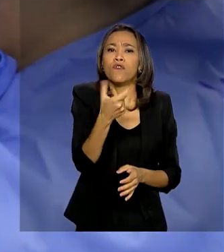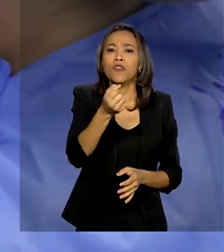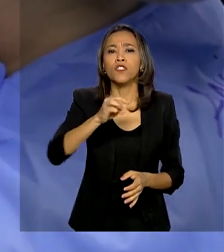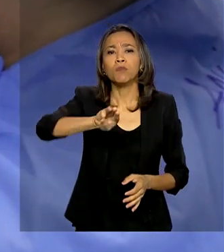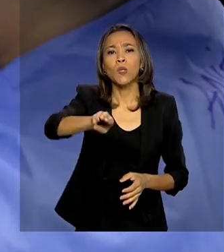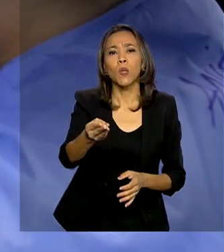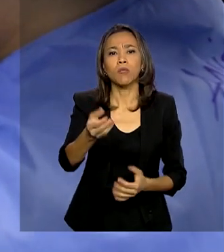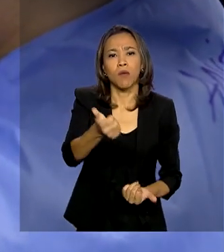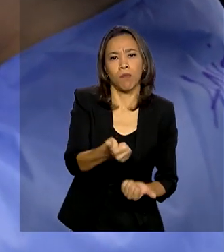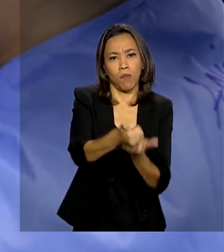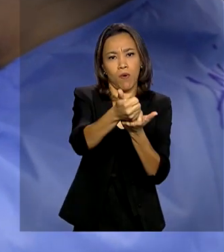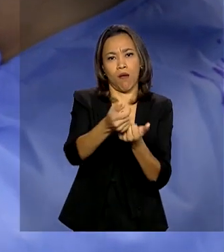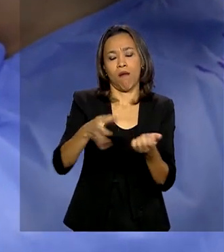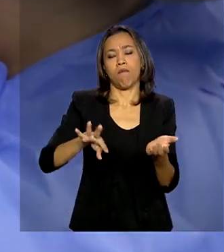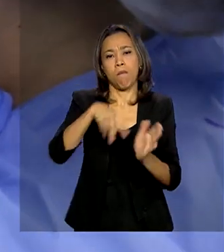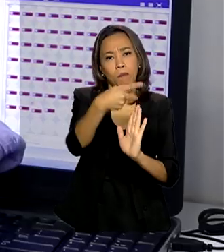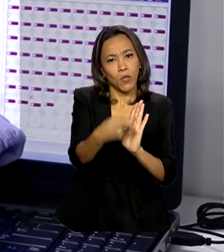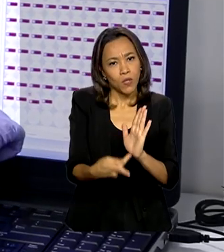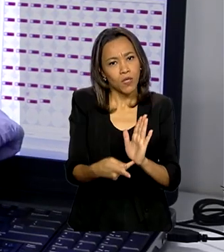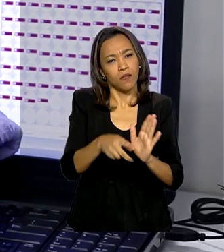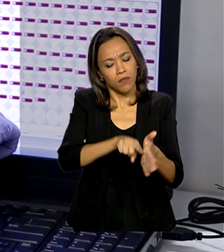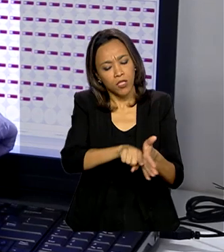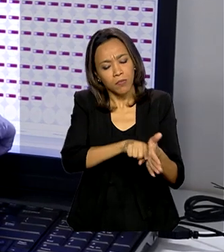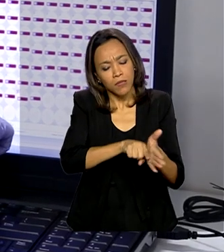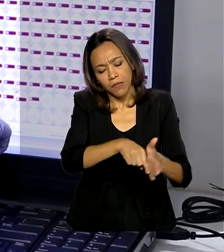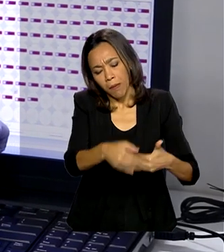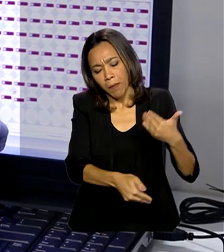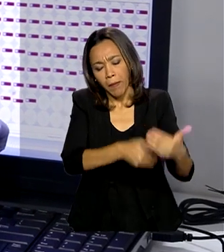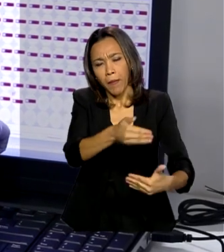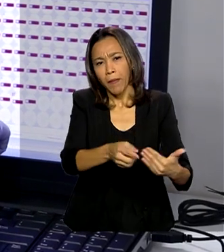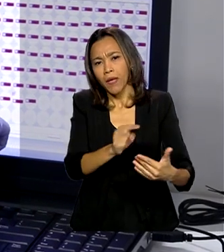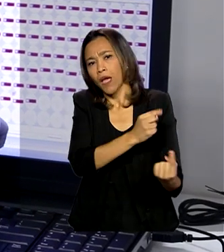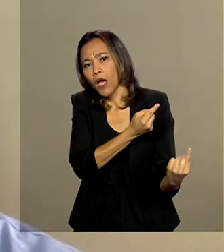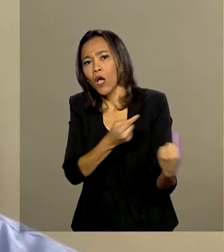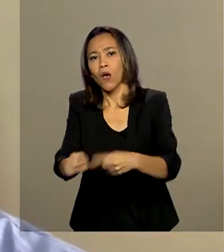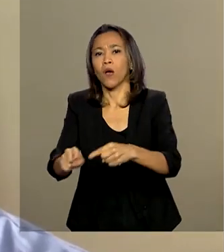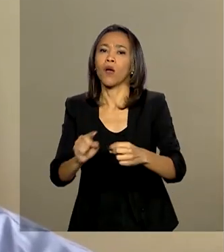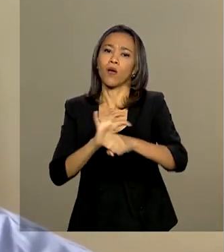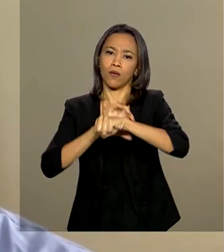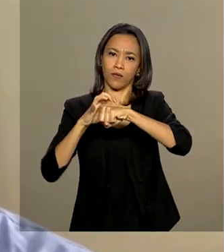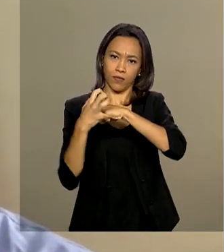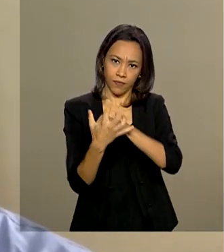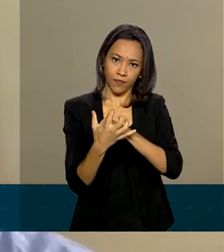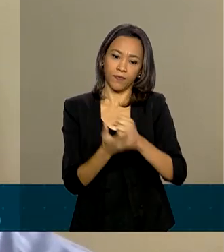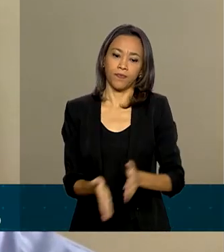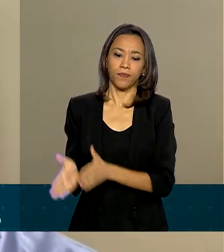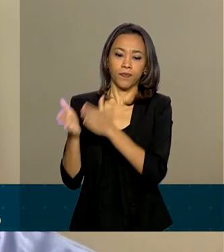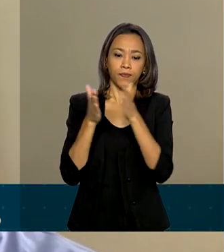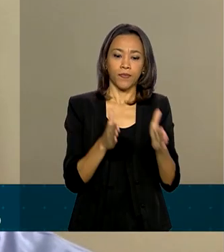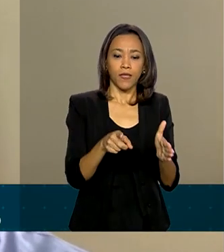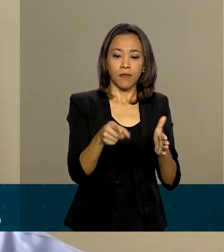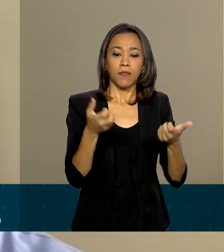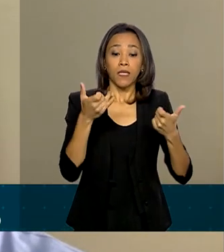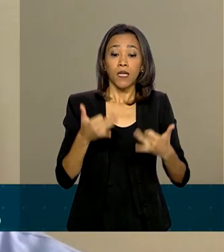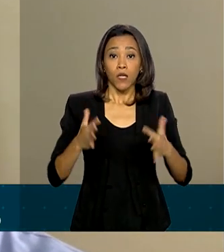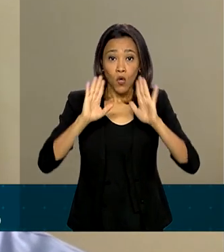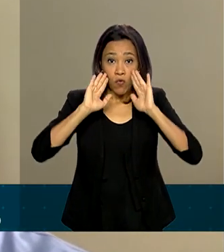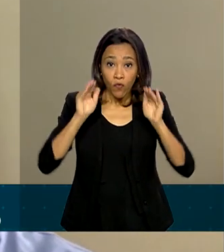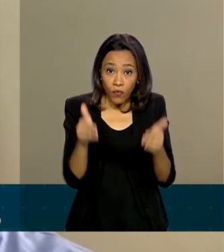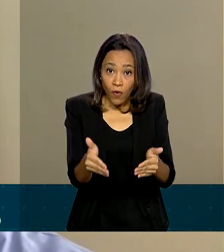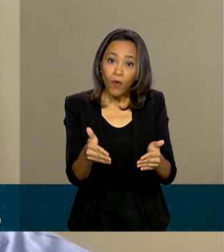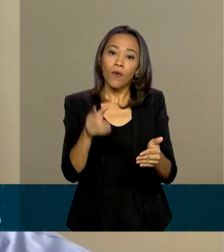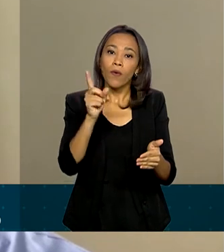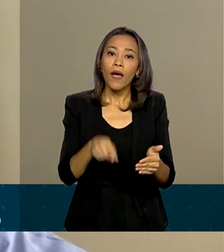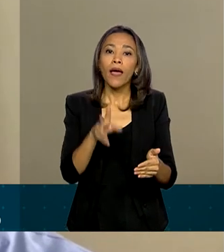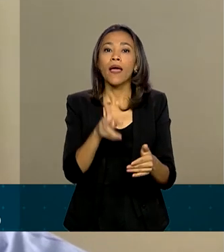apoiar projetos de desenvolvimento que busquem o combate da doença. Basicamente tem como foco desenvolvimento de